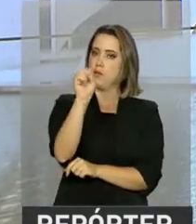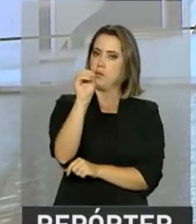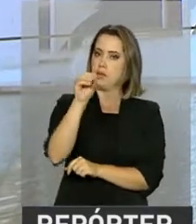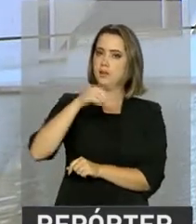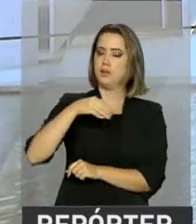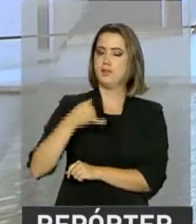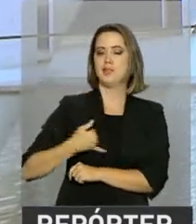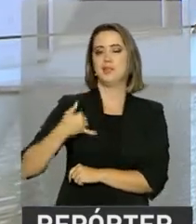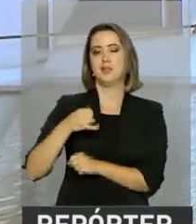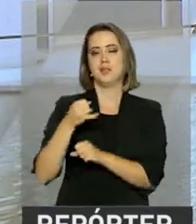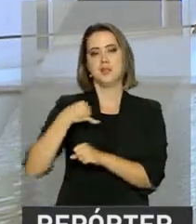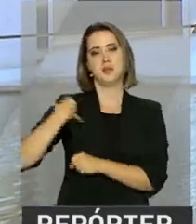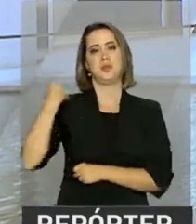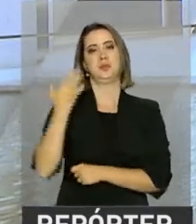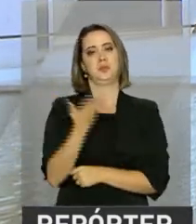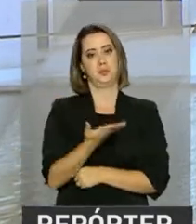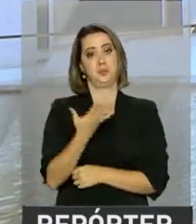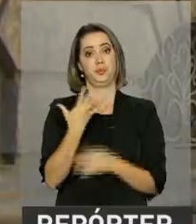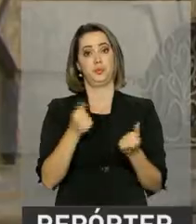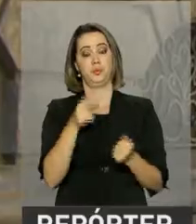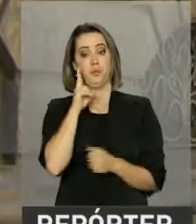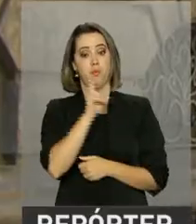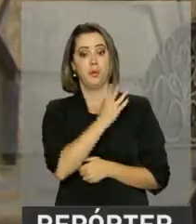museu na reportagem de Natália Mello.